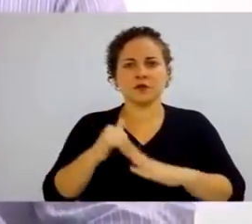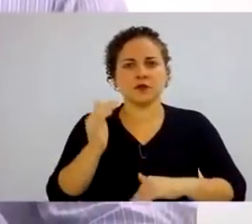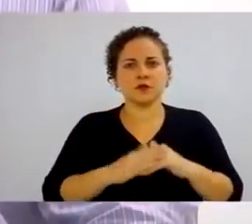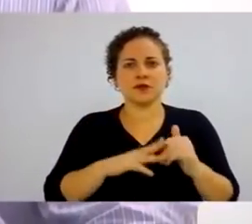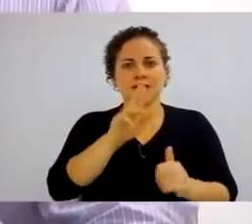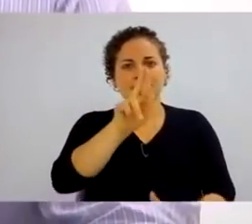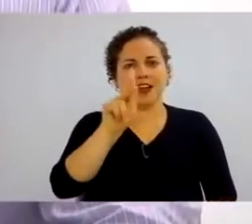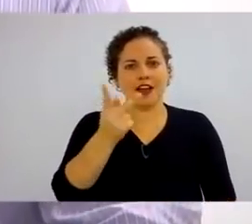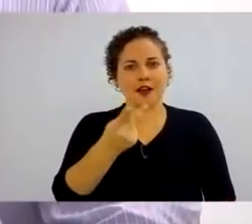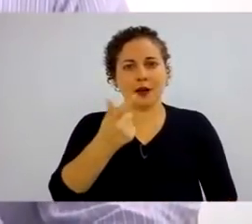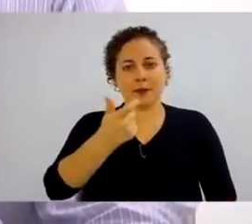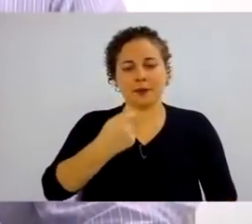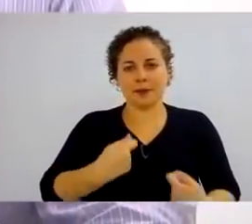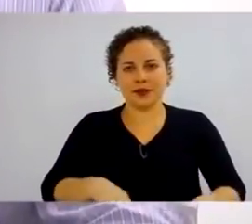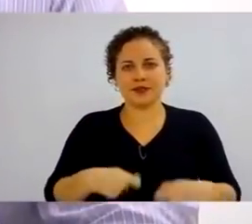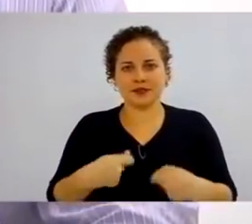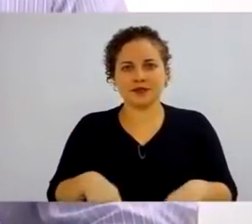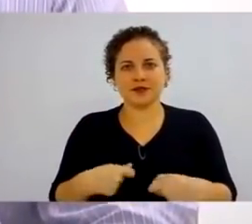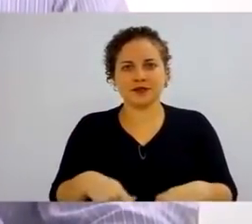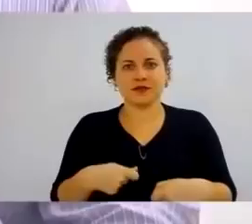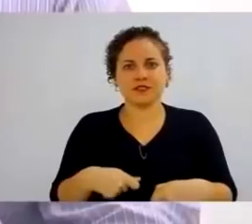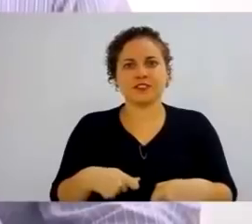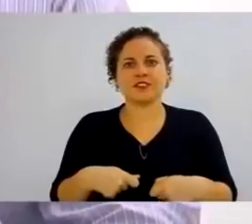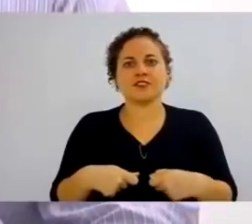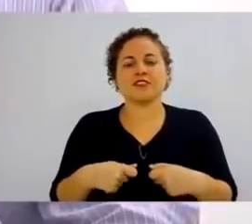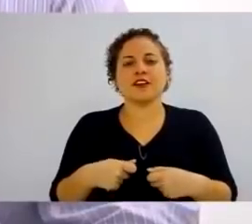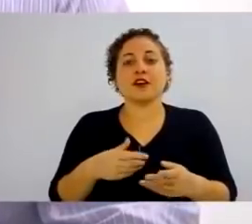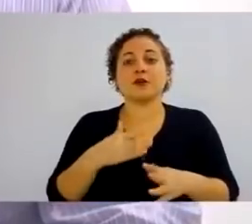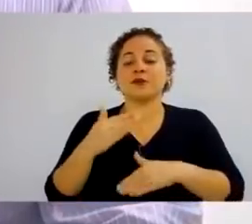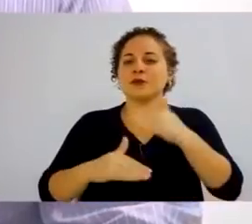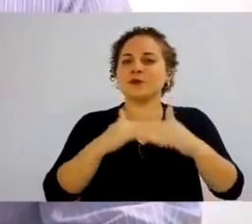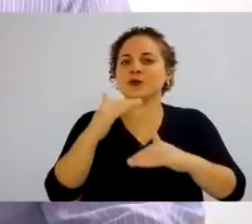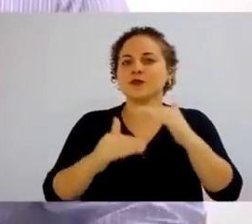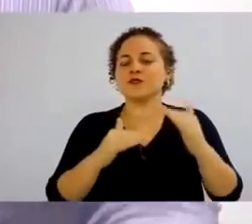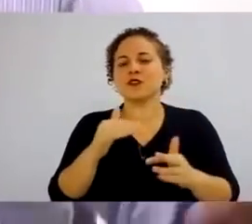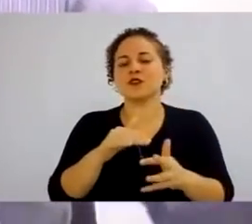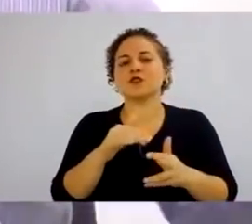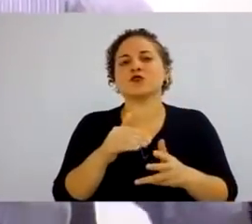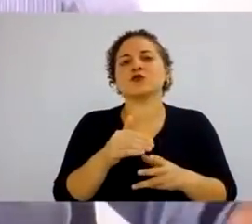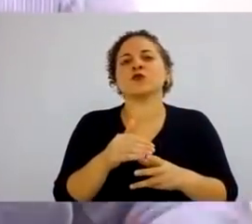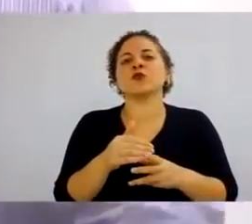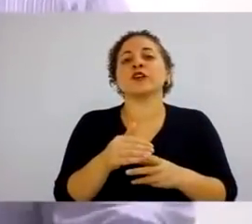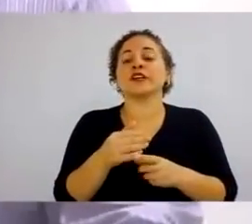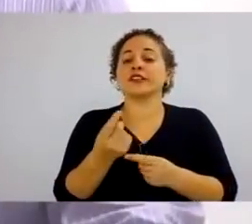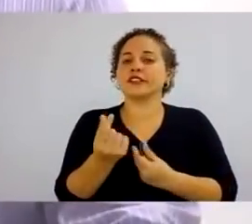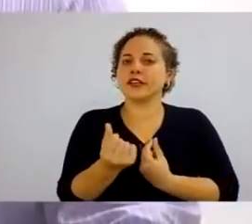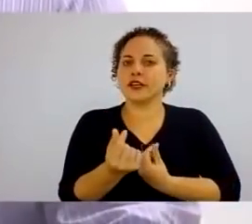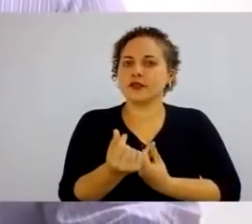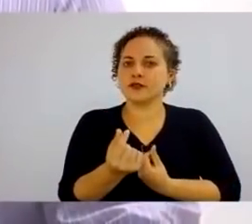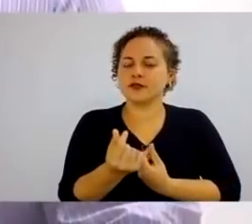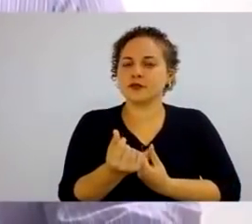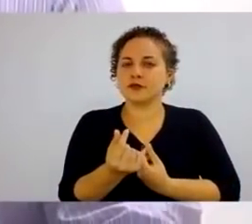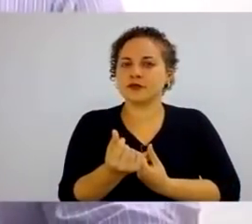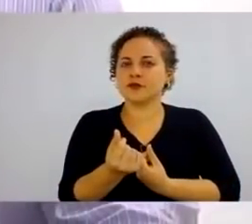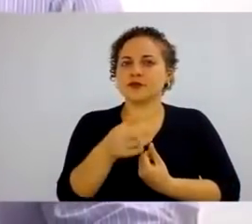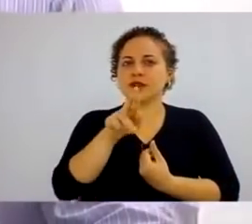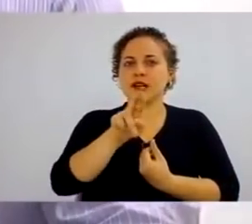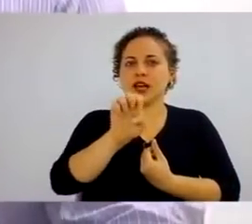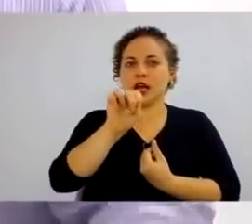do RH, ele tem um grande desafio. E dentro do processo de remuneração, não poderia ser diferente.